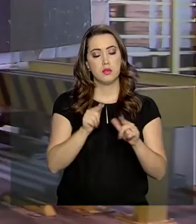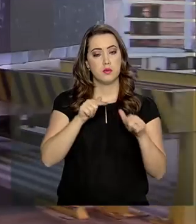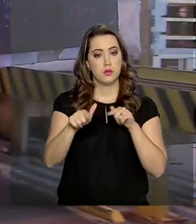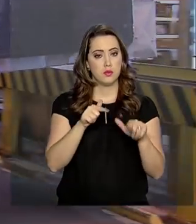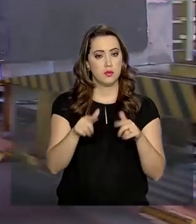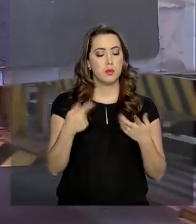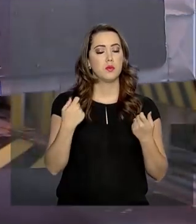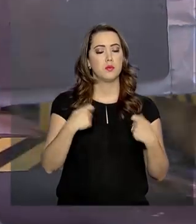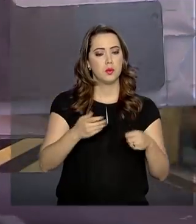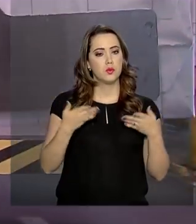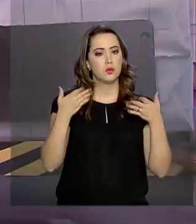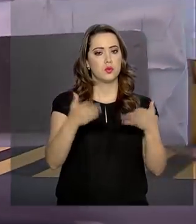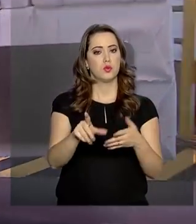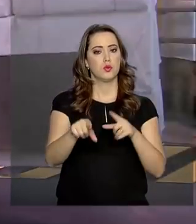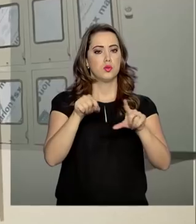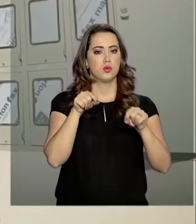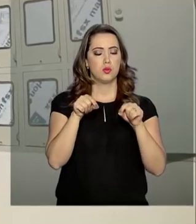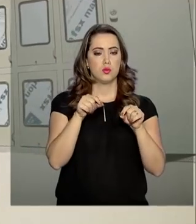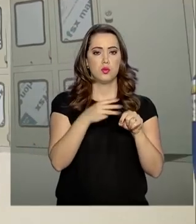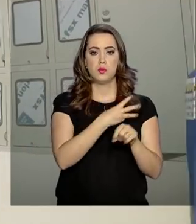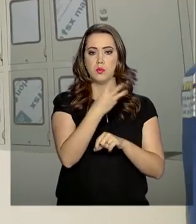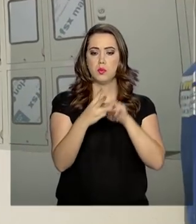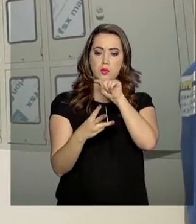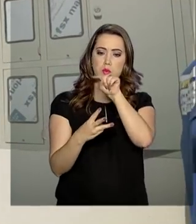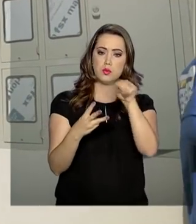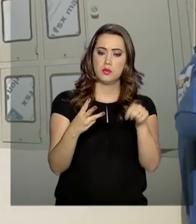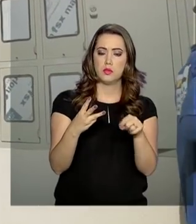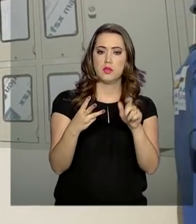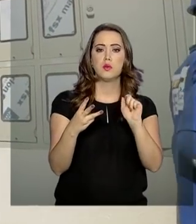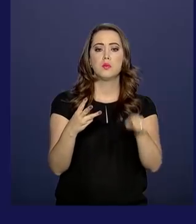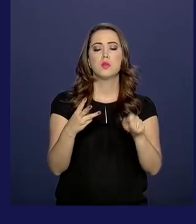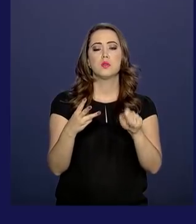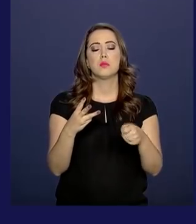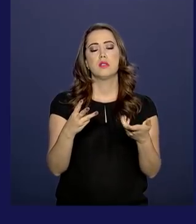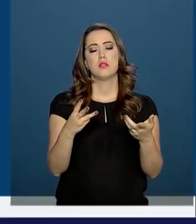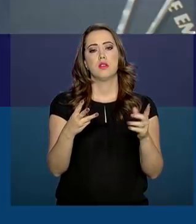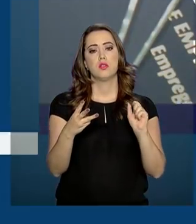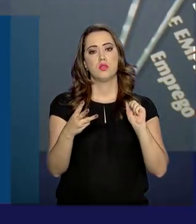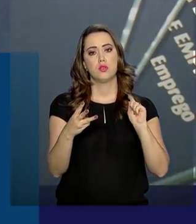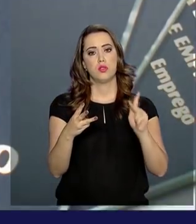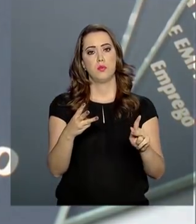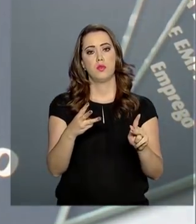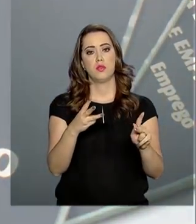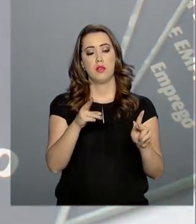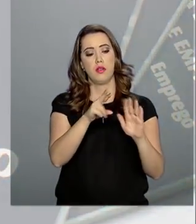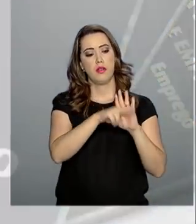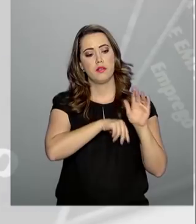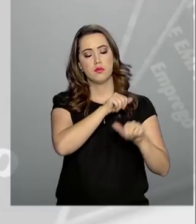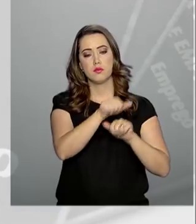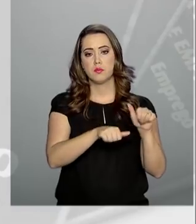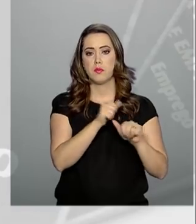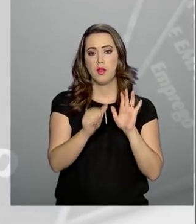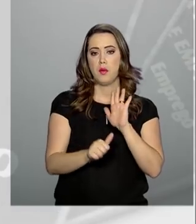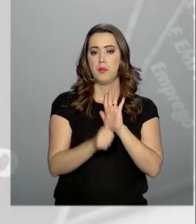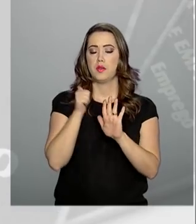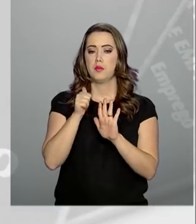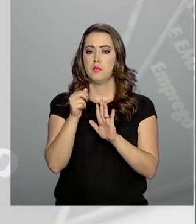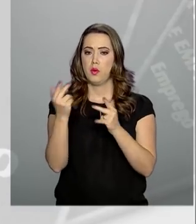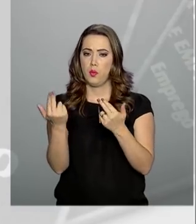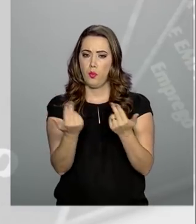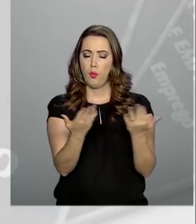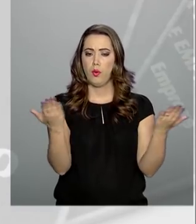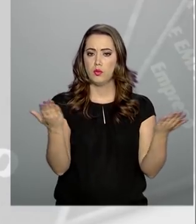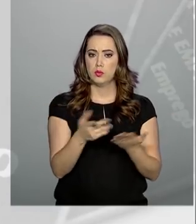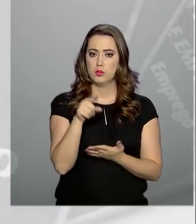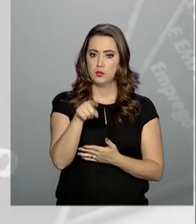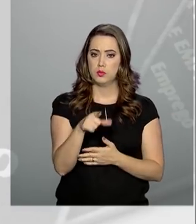trabalho vão poder optar por três formas de se aposentar. São as regras de transição. A primeira é parecida com a